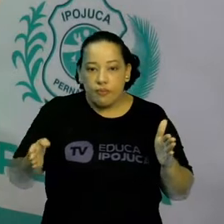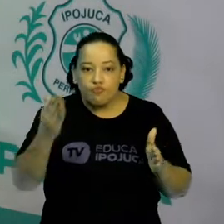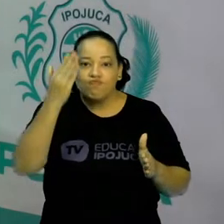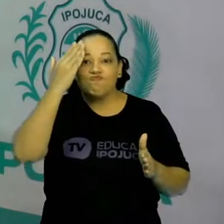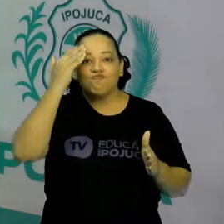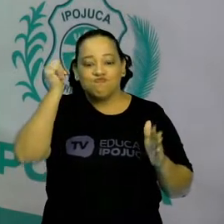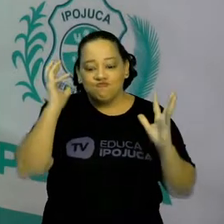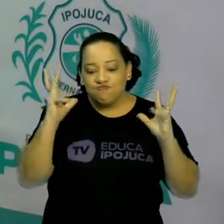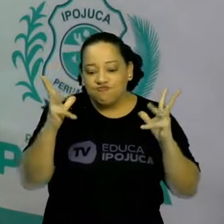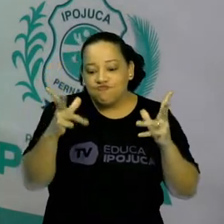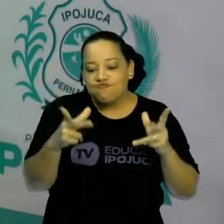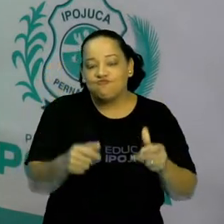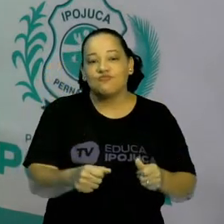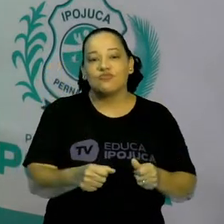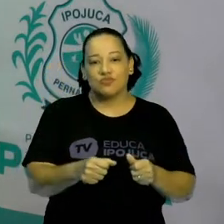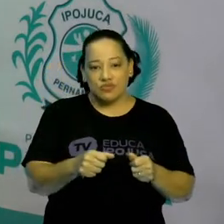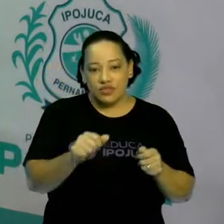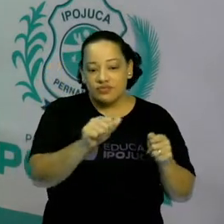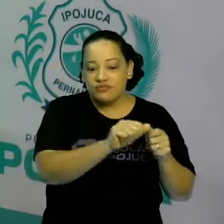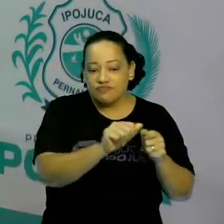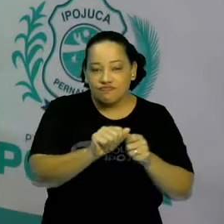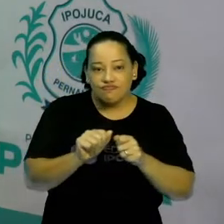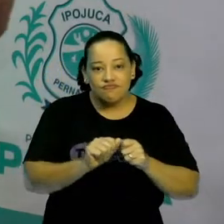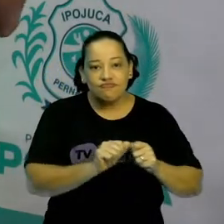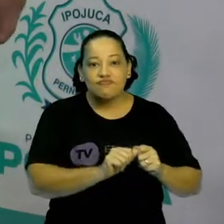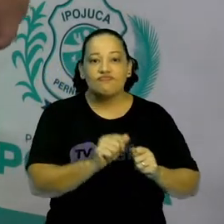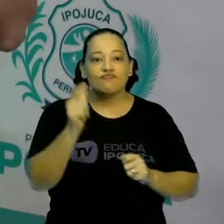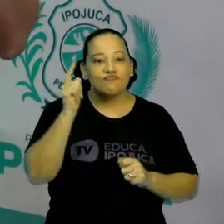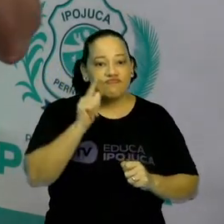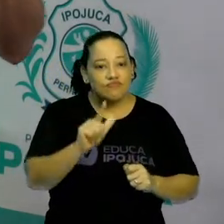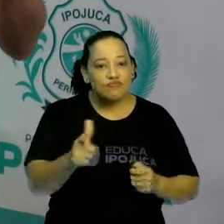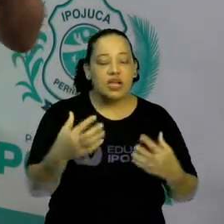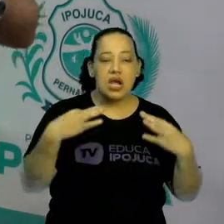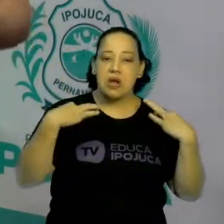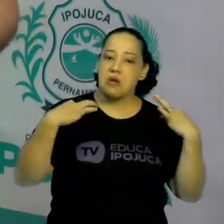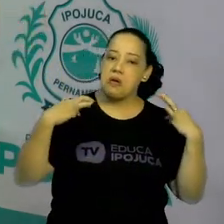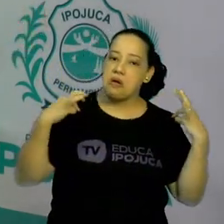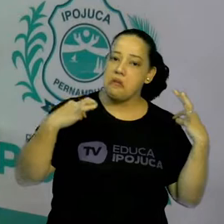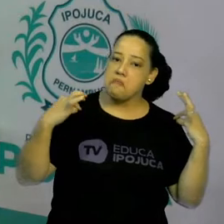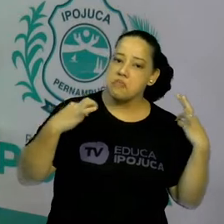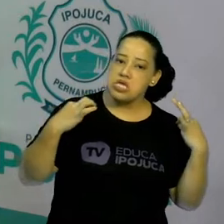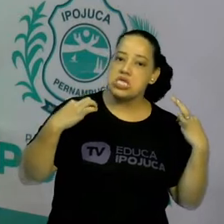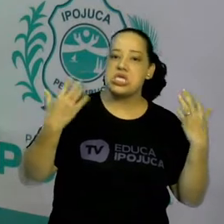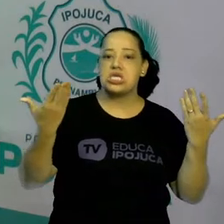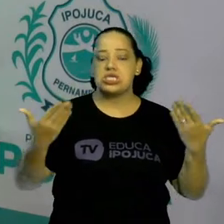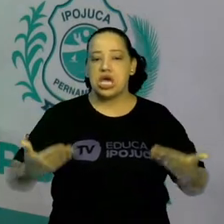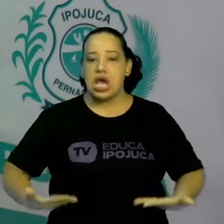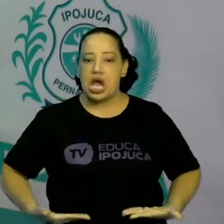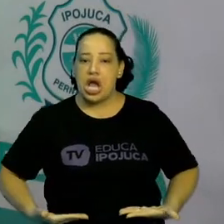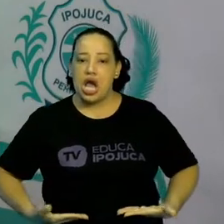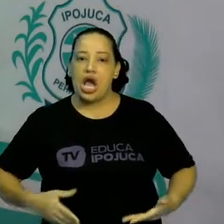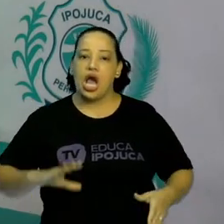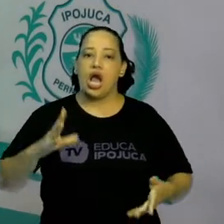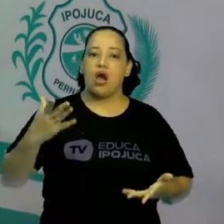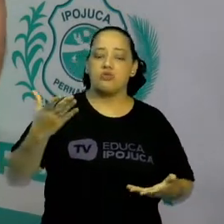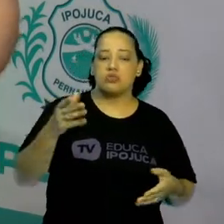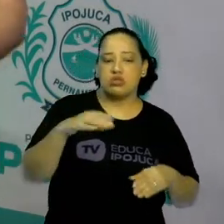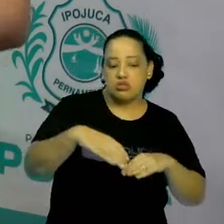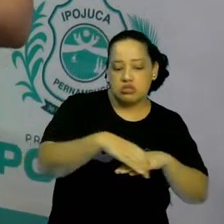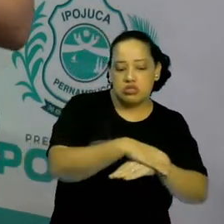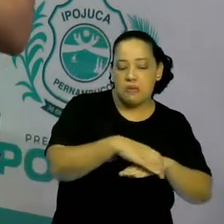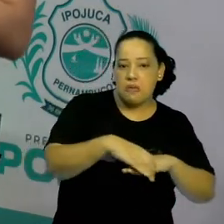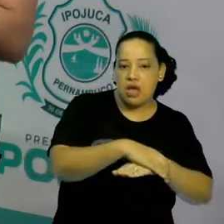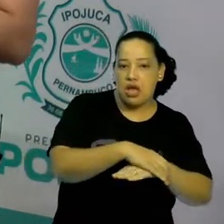produção daqueles produtos. Fossem camisas, fossem calças, fossem sapatos.